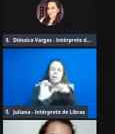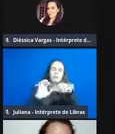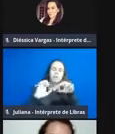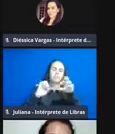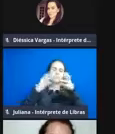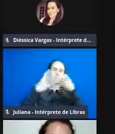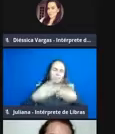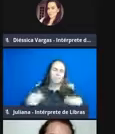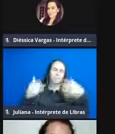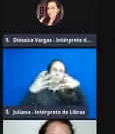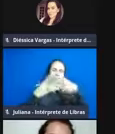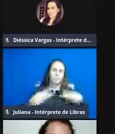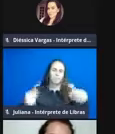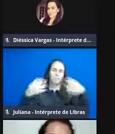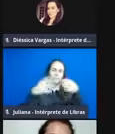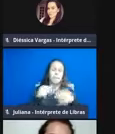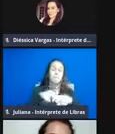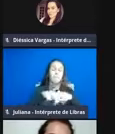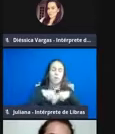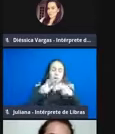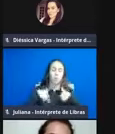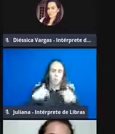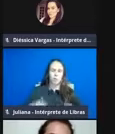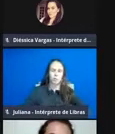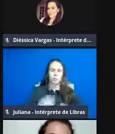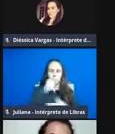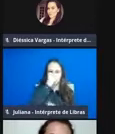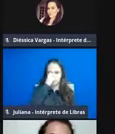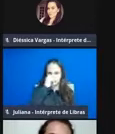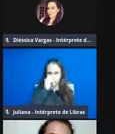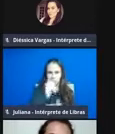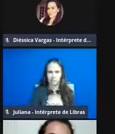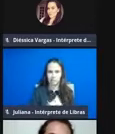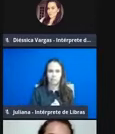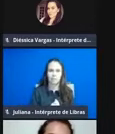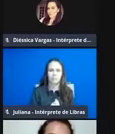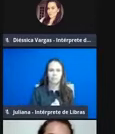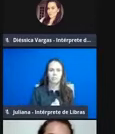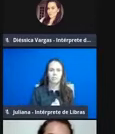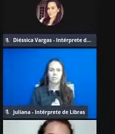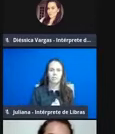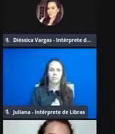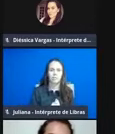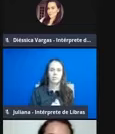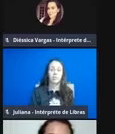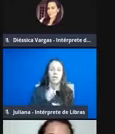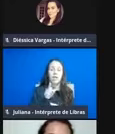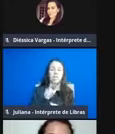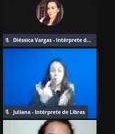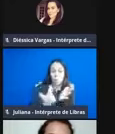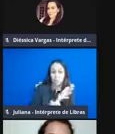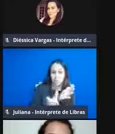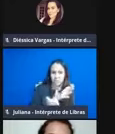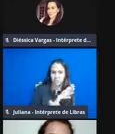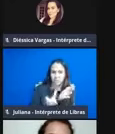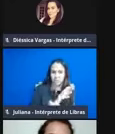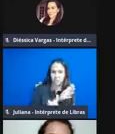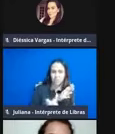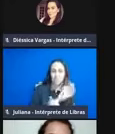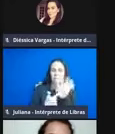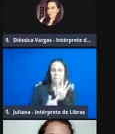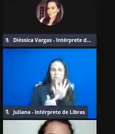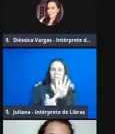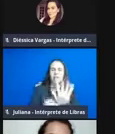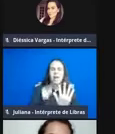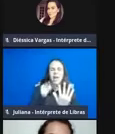da ação humana, tá, eu acho que era isso que eu tinha para colocar, então, o nosso livro, né, ele traz um pouquinho essa